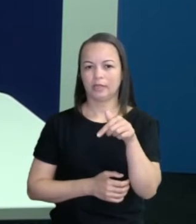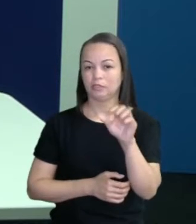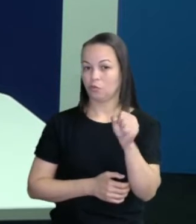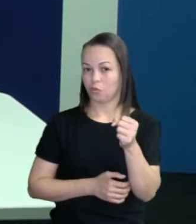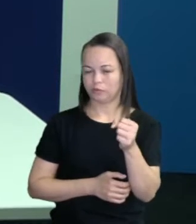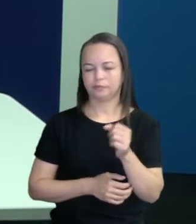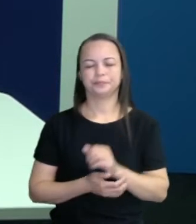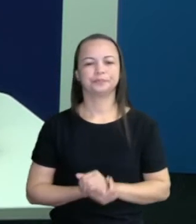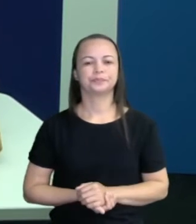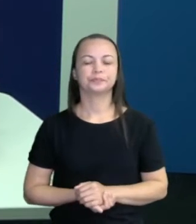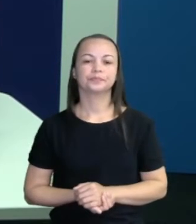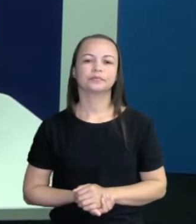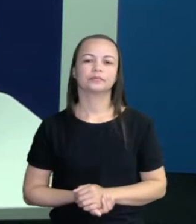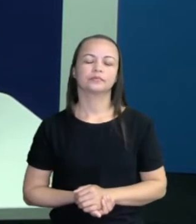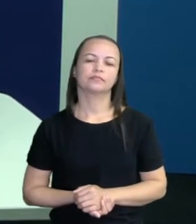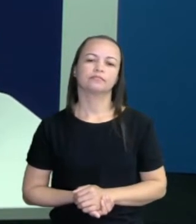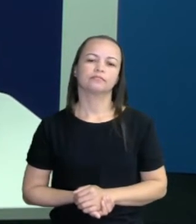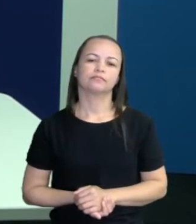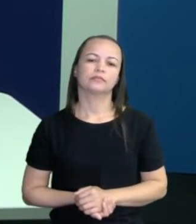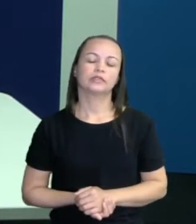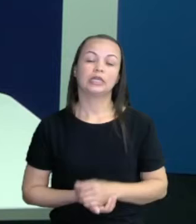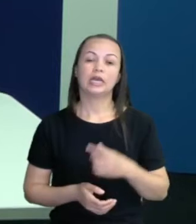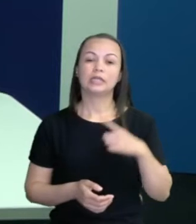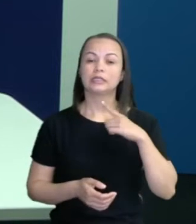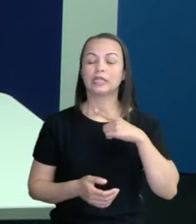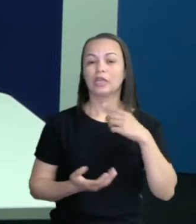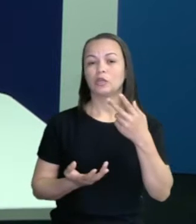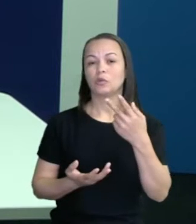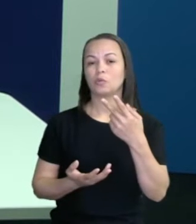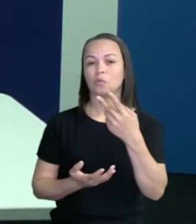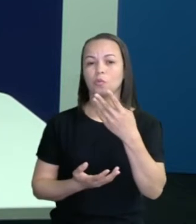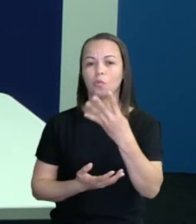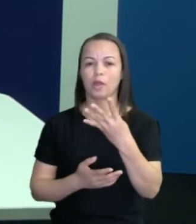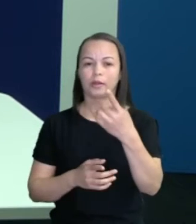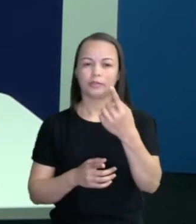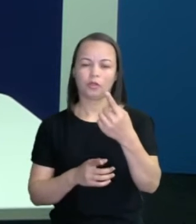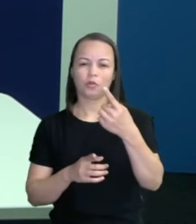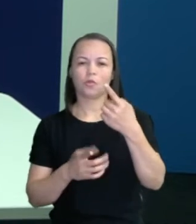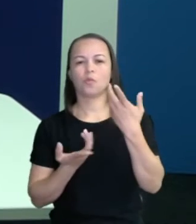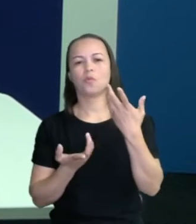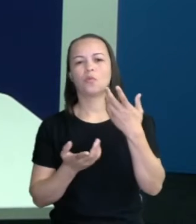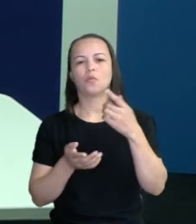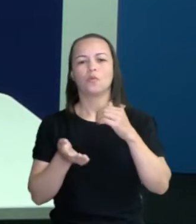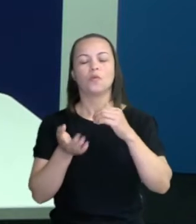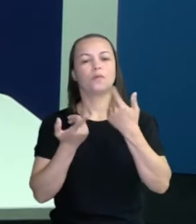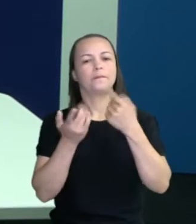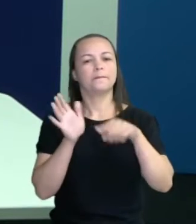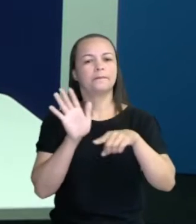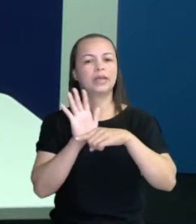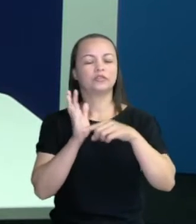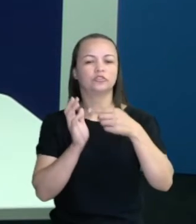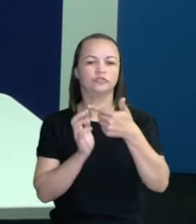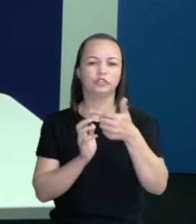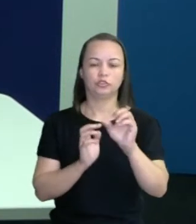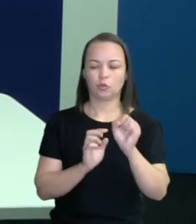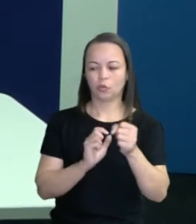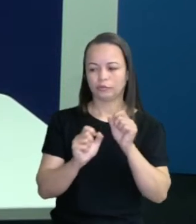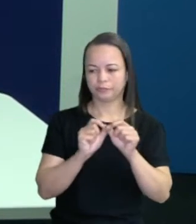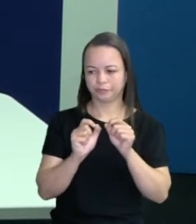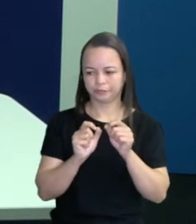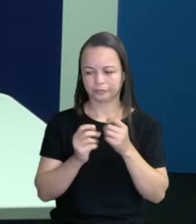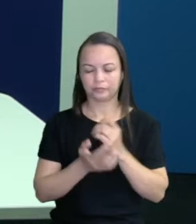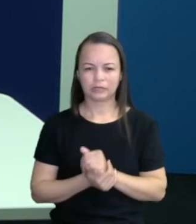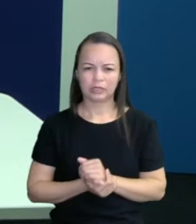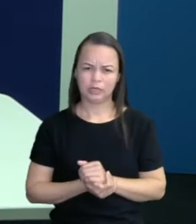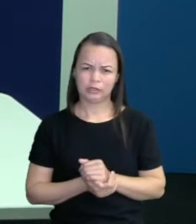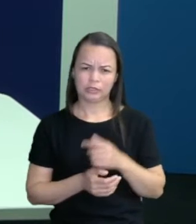7, 8. Bom, tenho 41 e aqui eu tenho 28. O que é eu tenho que fazer? 1 menos 8. Nesse